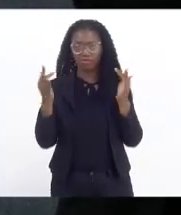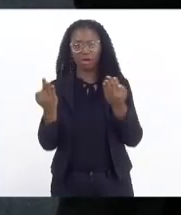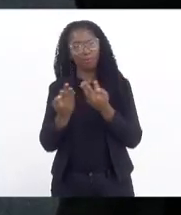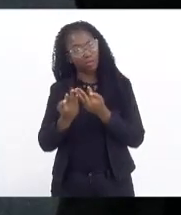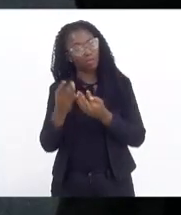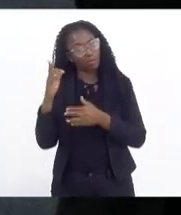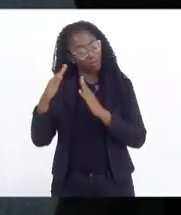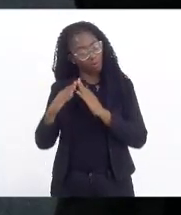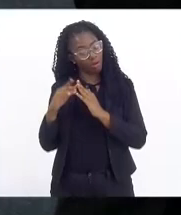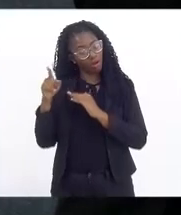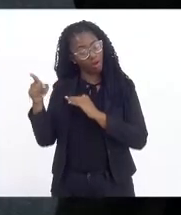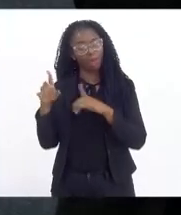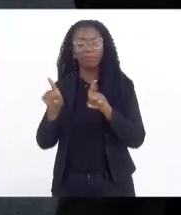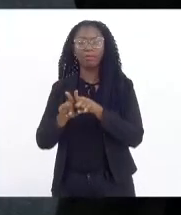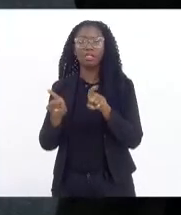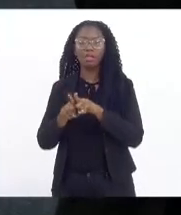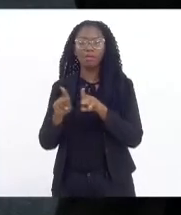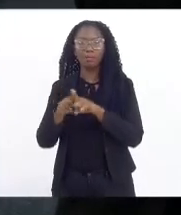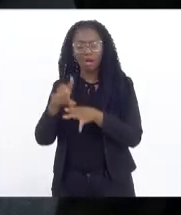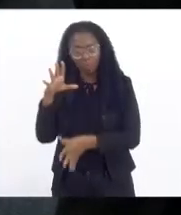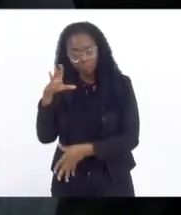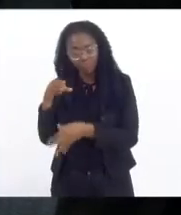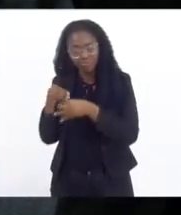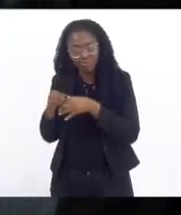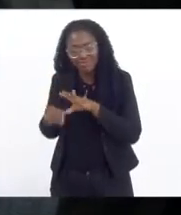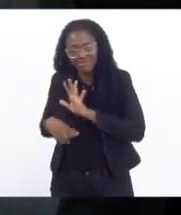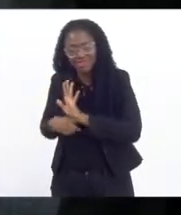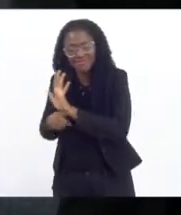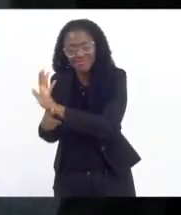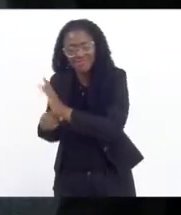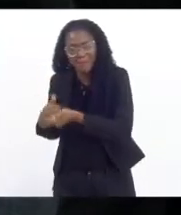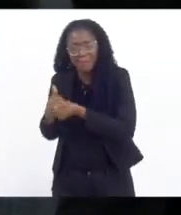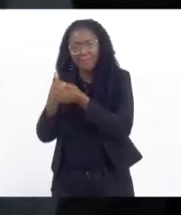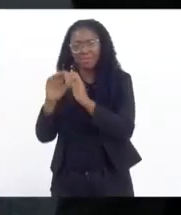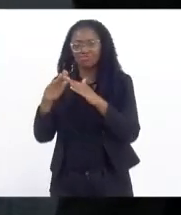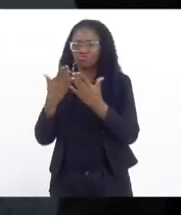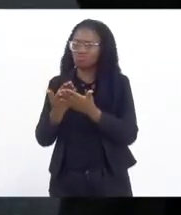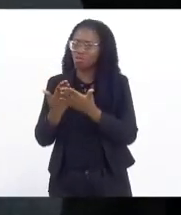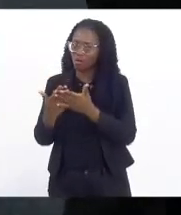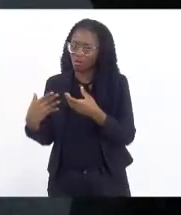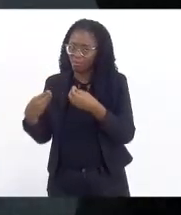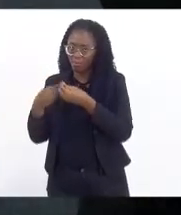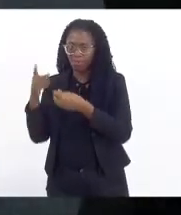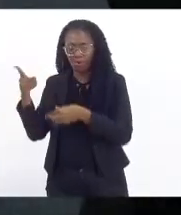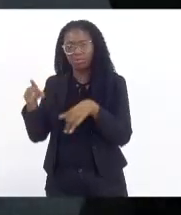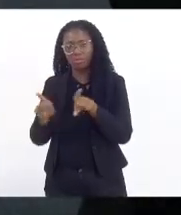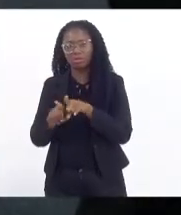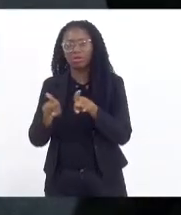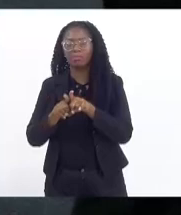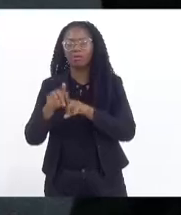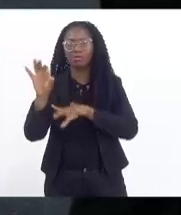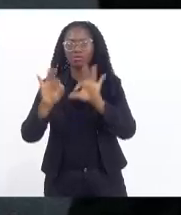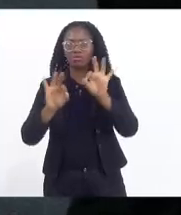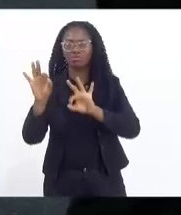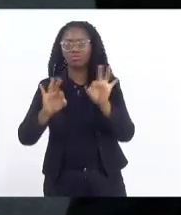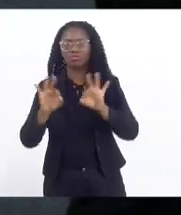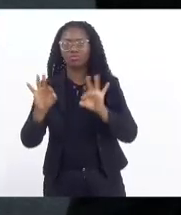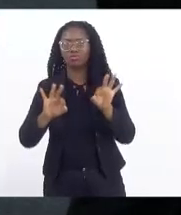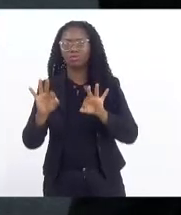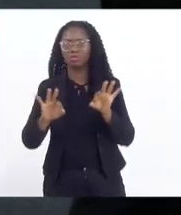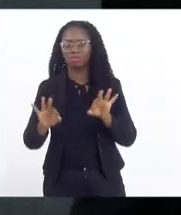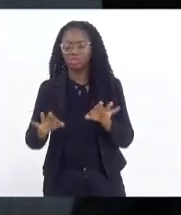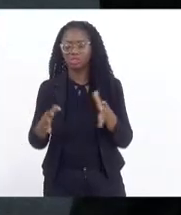mas também a contribuição com escolas locais e também organizando a partir